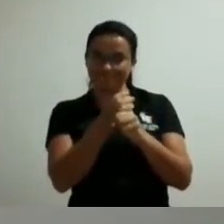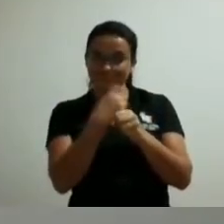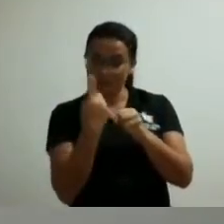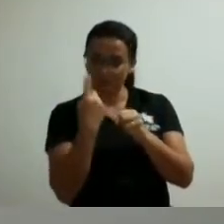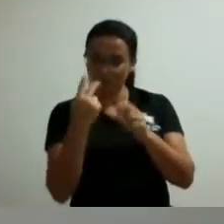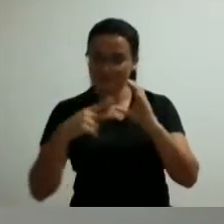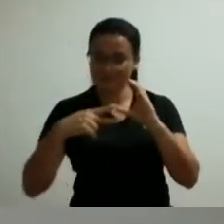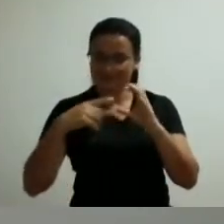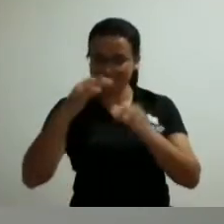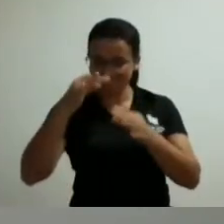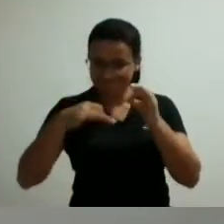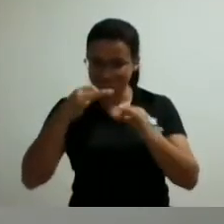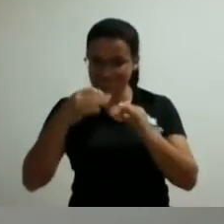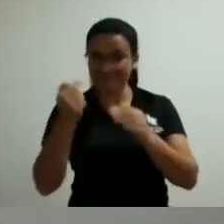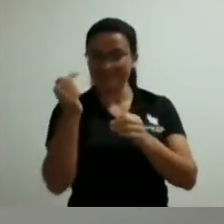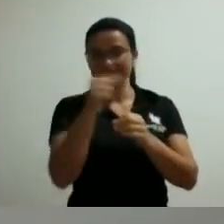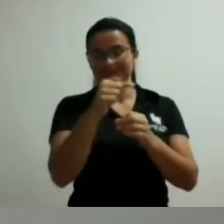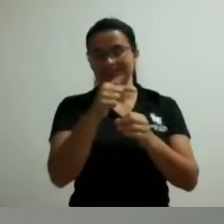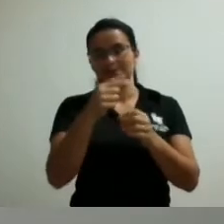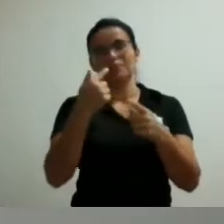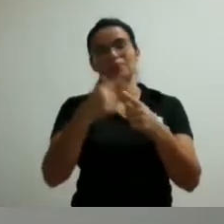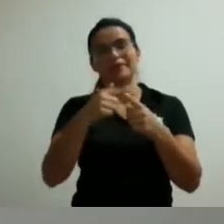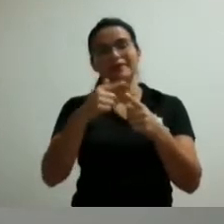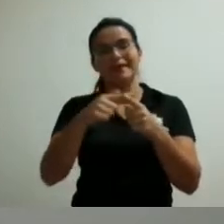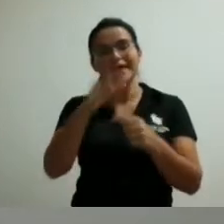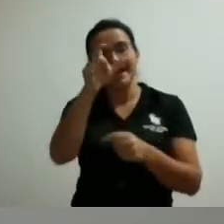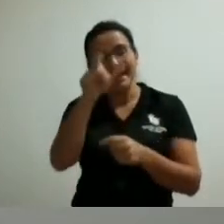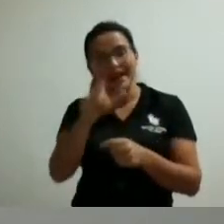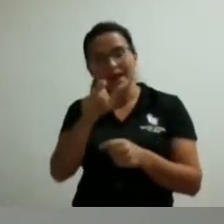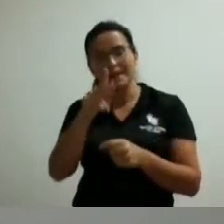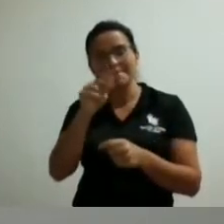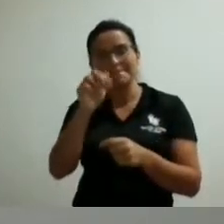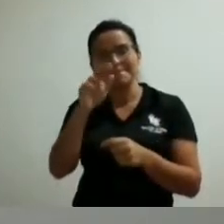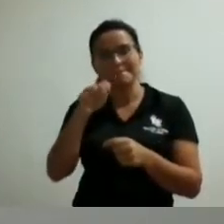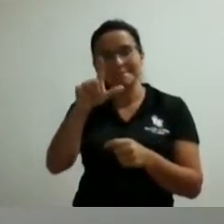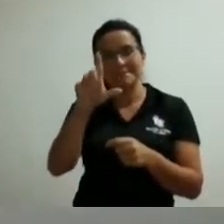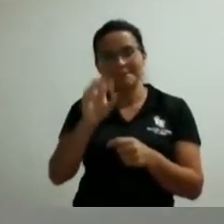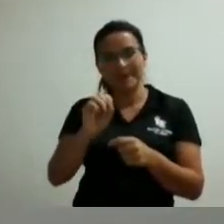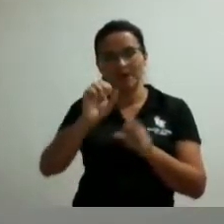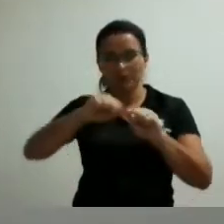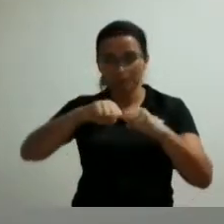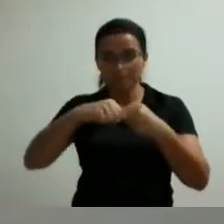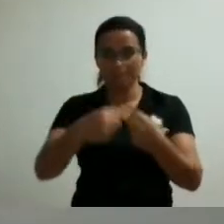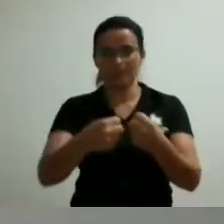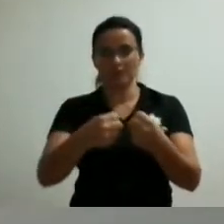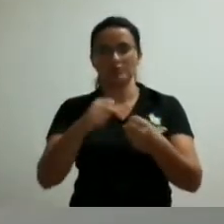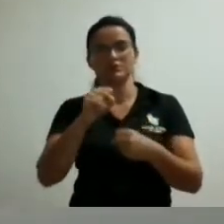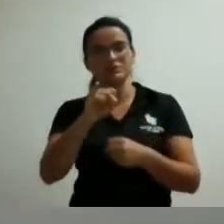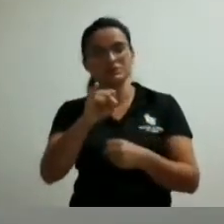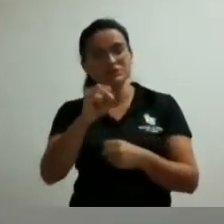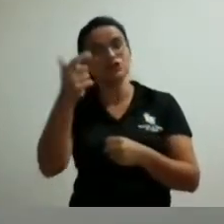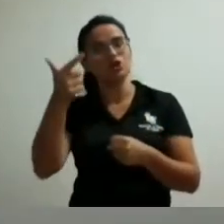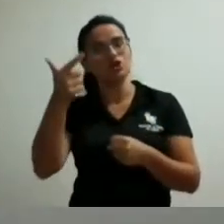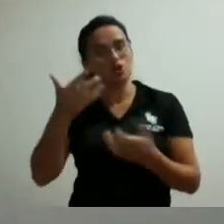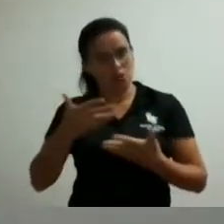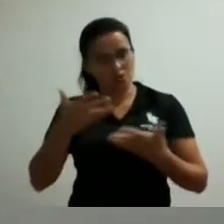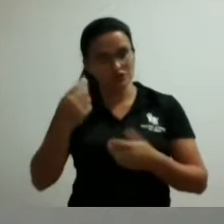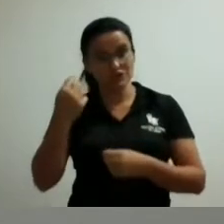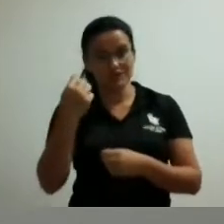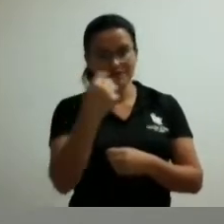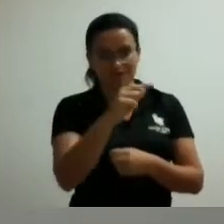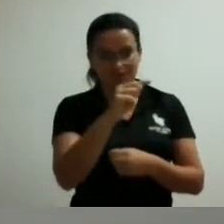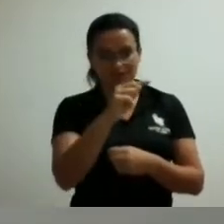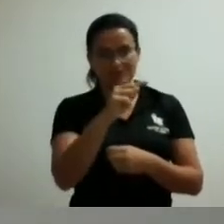Tristão junto com essa casa se hoje temos a garantia de que vamos ocupar o fórum